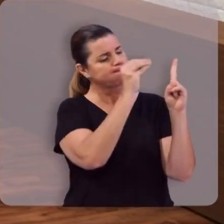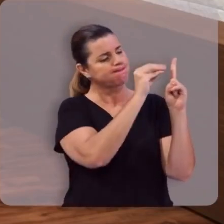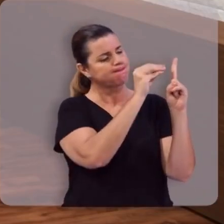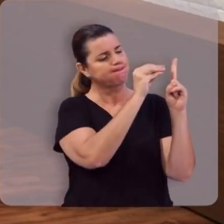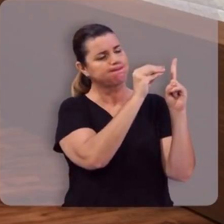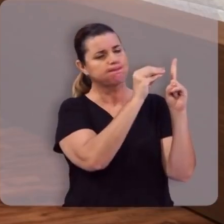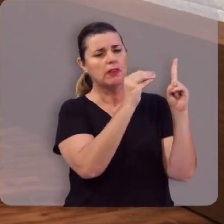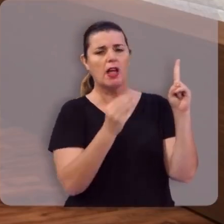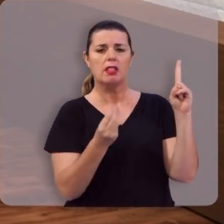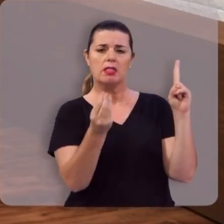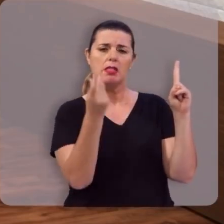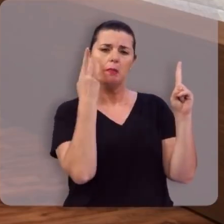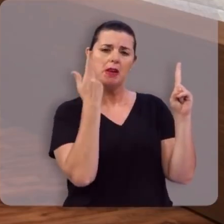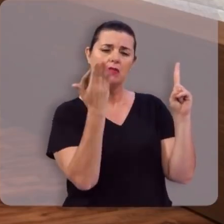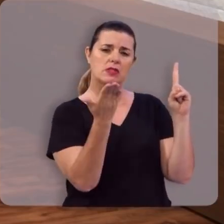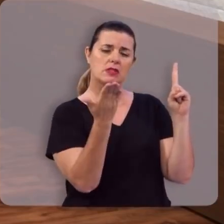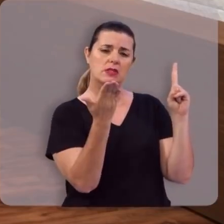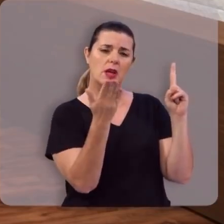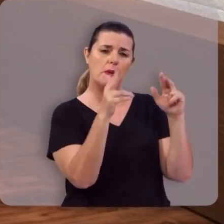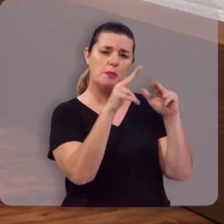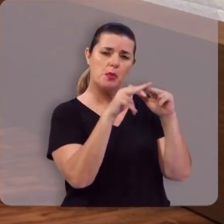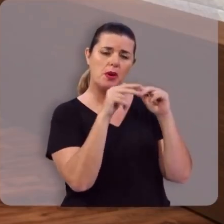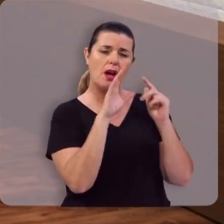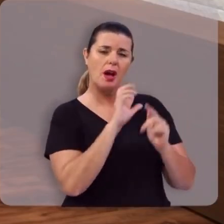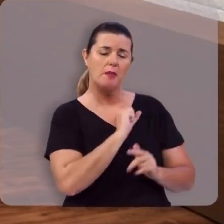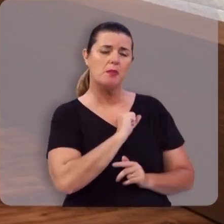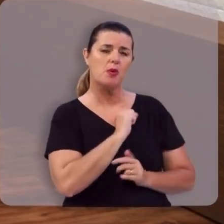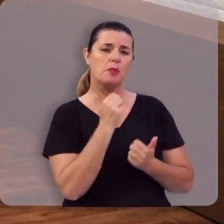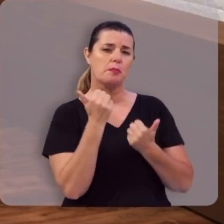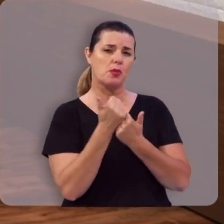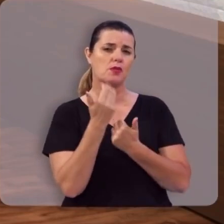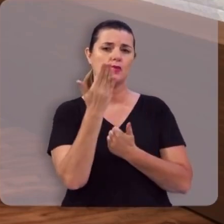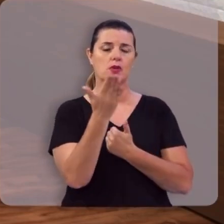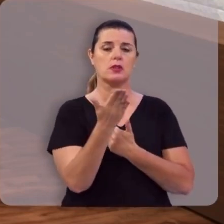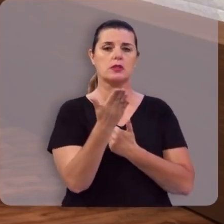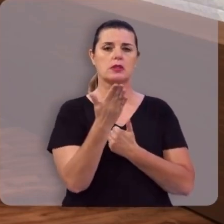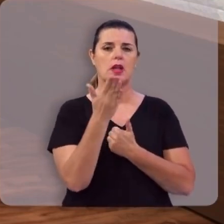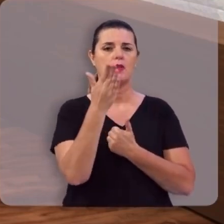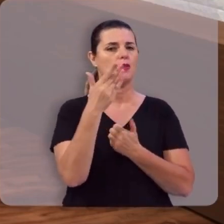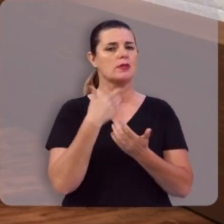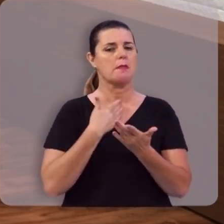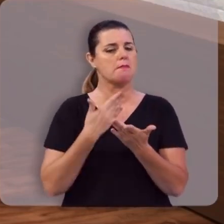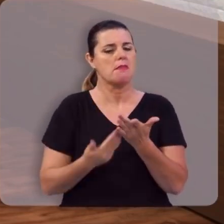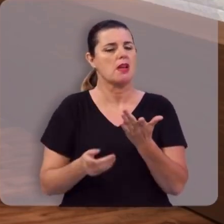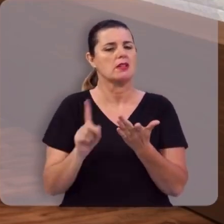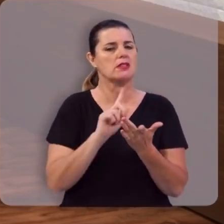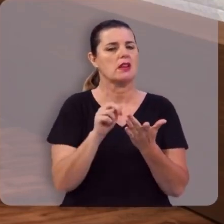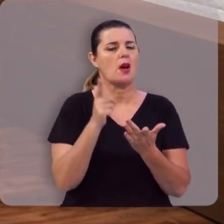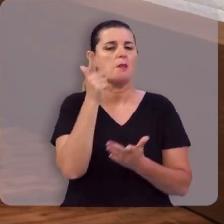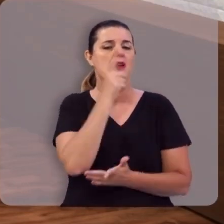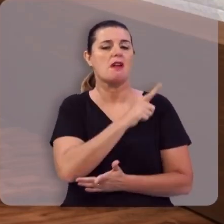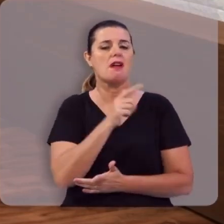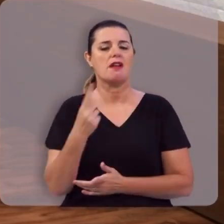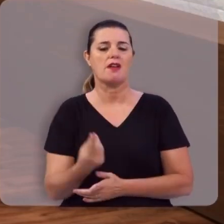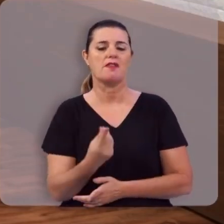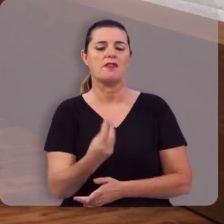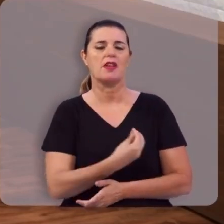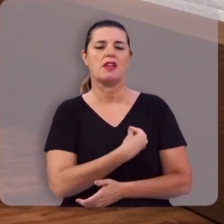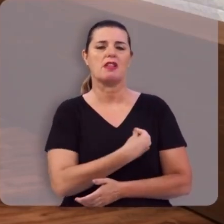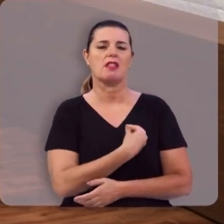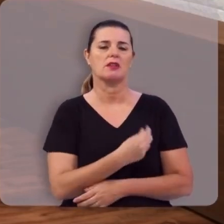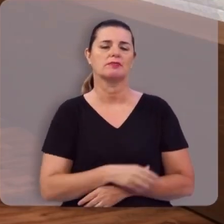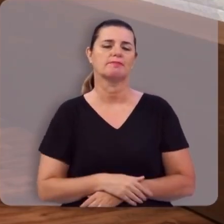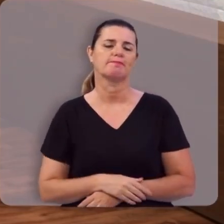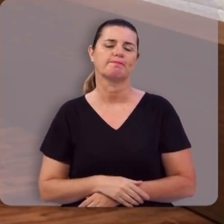dado a você por amor a você para que você não pereça mas tenha nele a vida